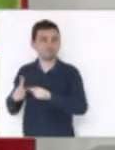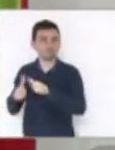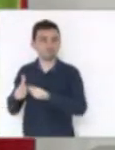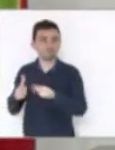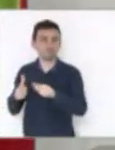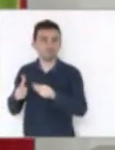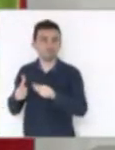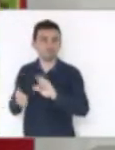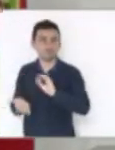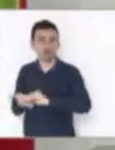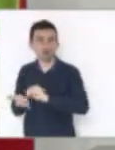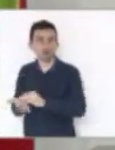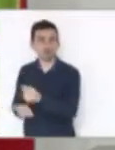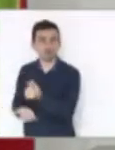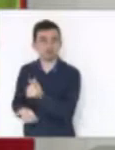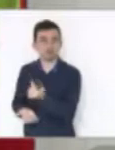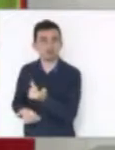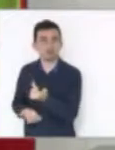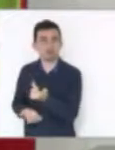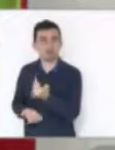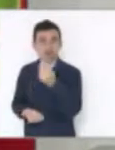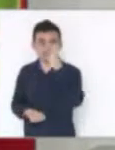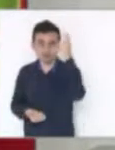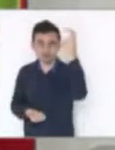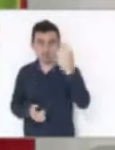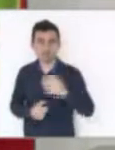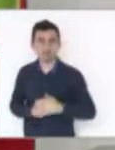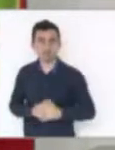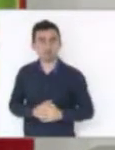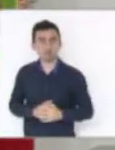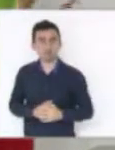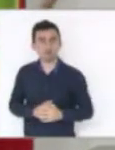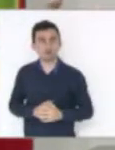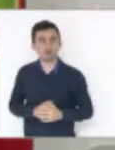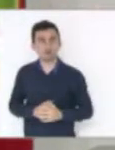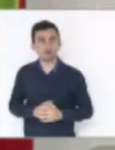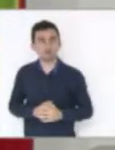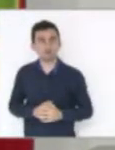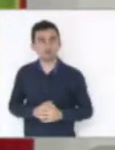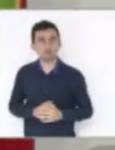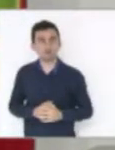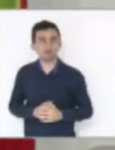que é falta de dinheiro e inteligência e